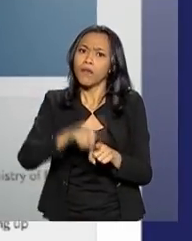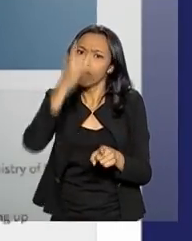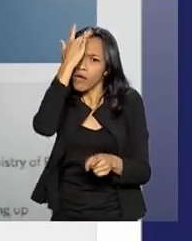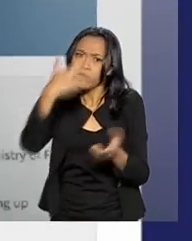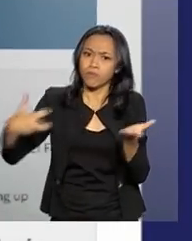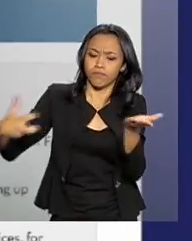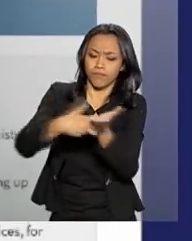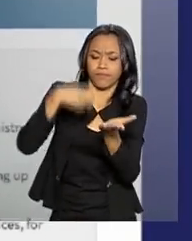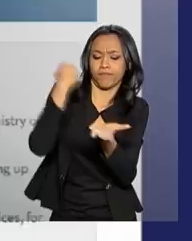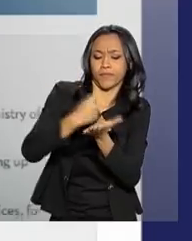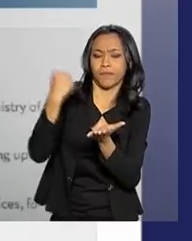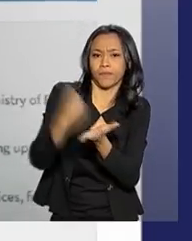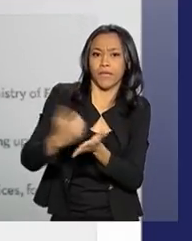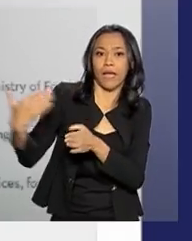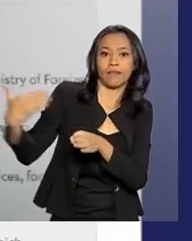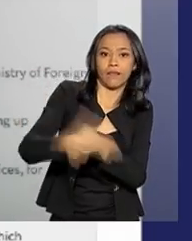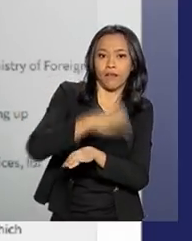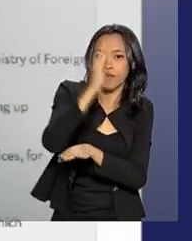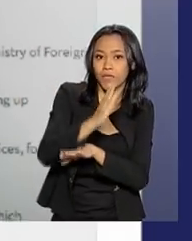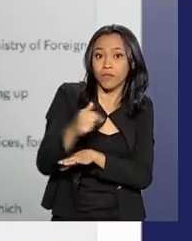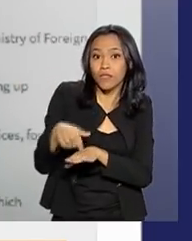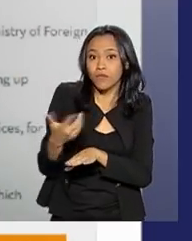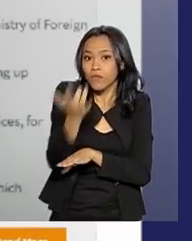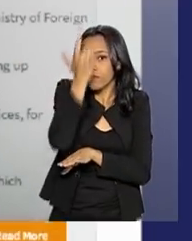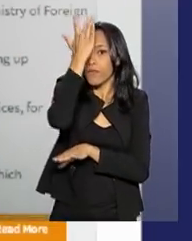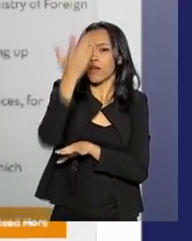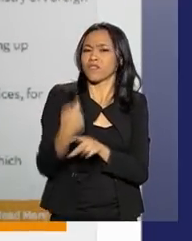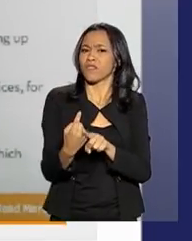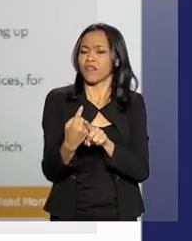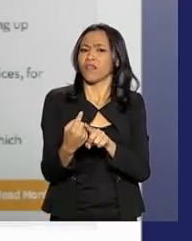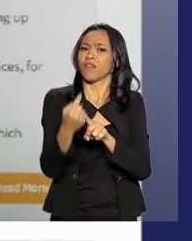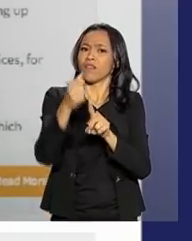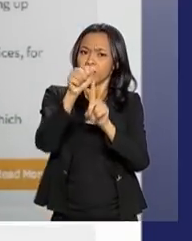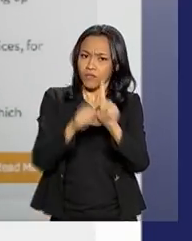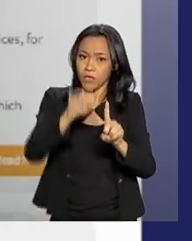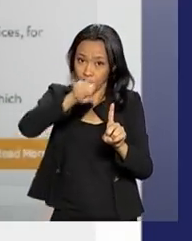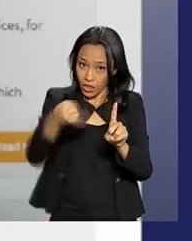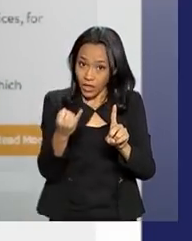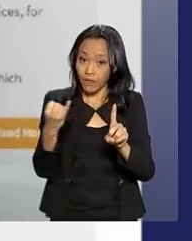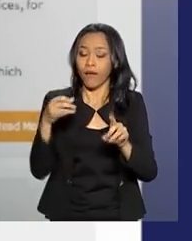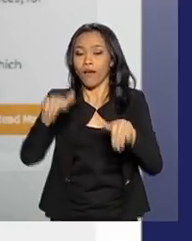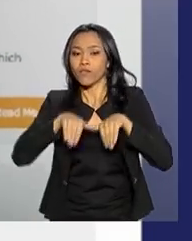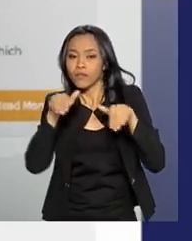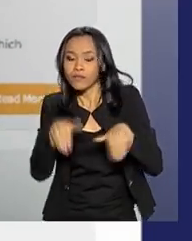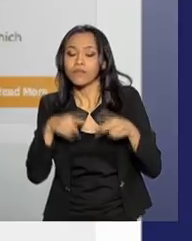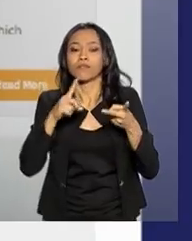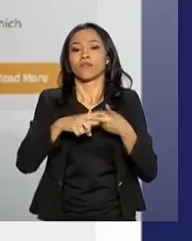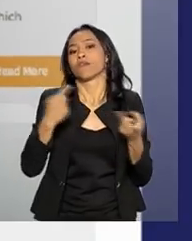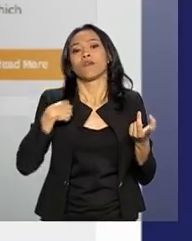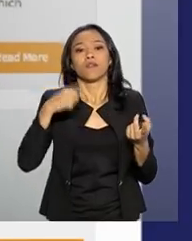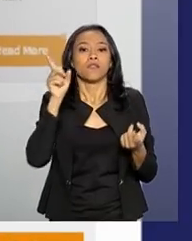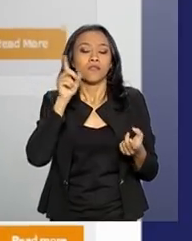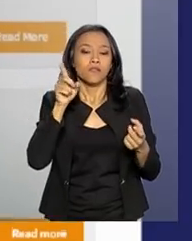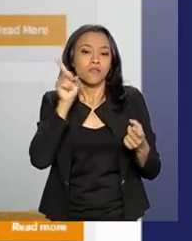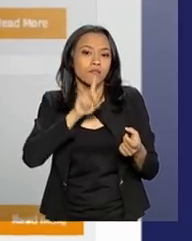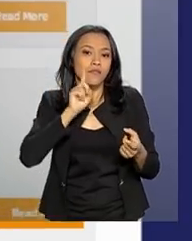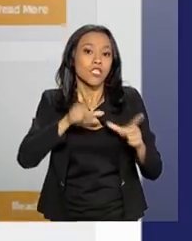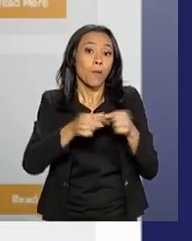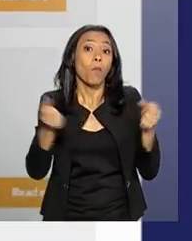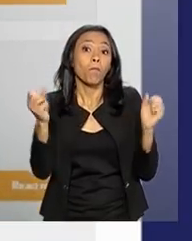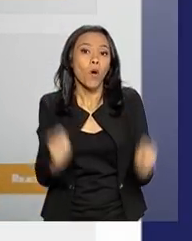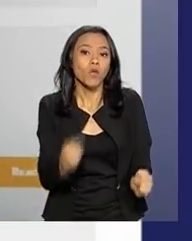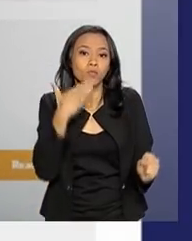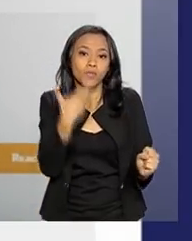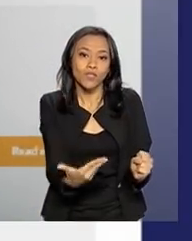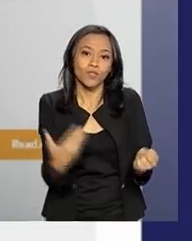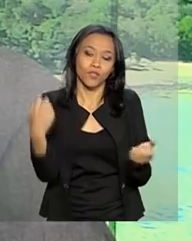também é um fator que atrai mais turistas. Desde janeiro, quem vem da Austrália, Canadá, Estados Unidos e Japão pode solicitar